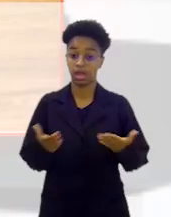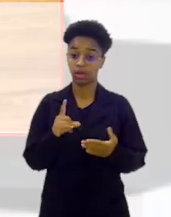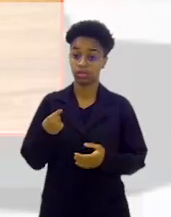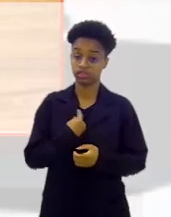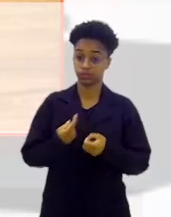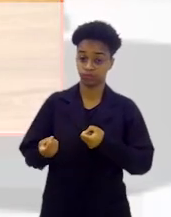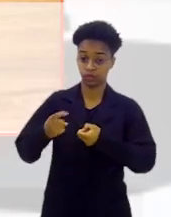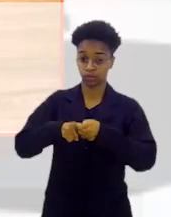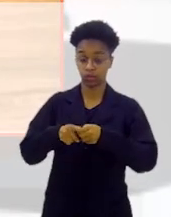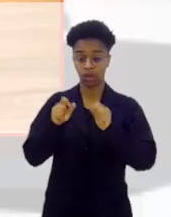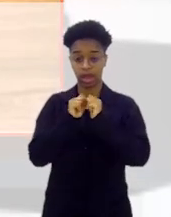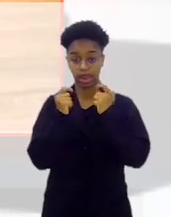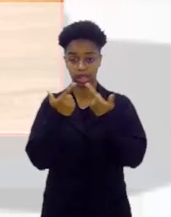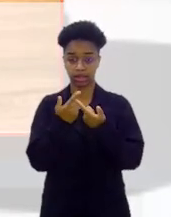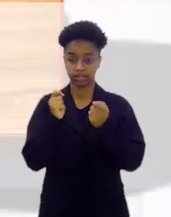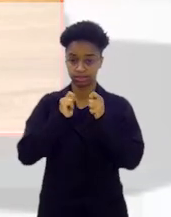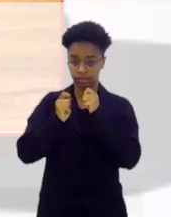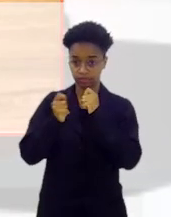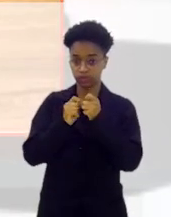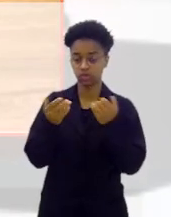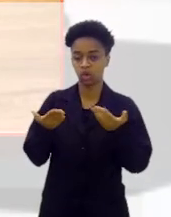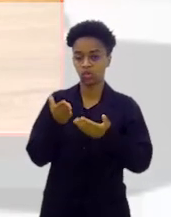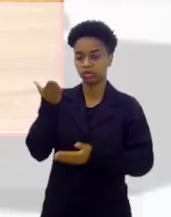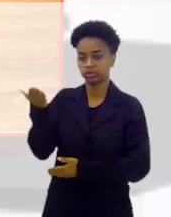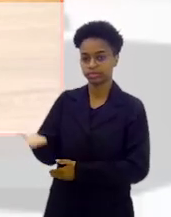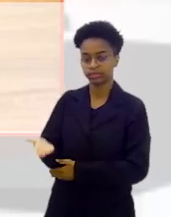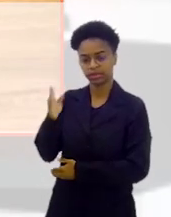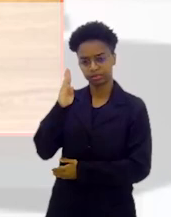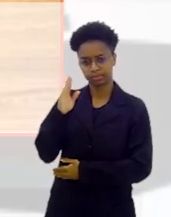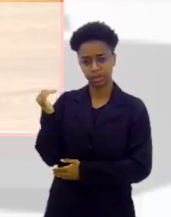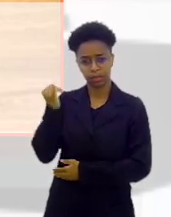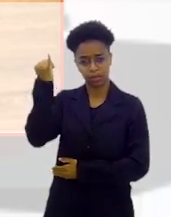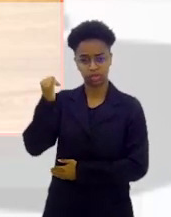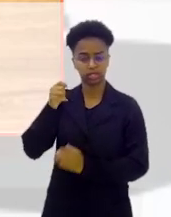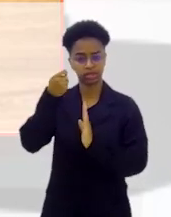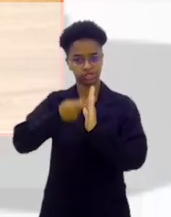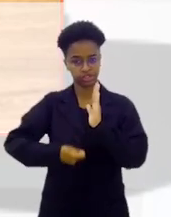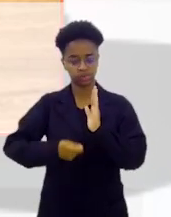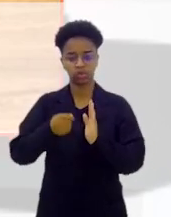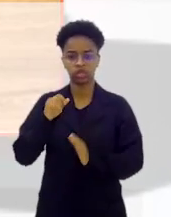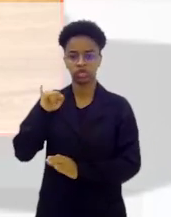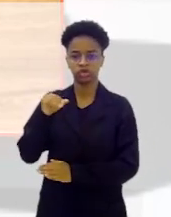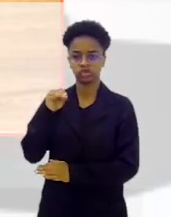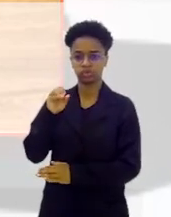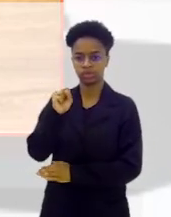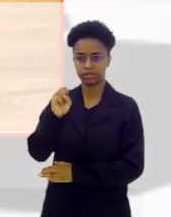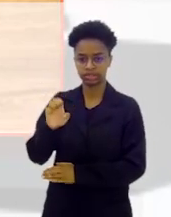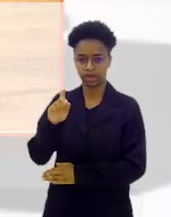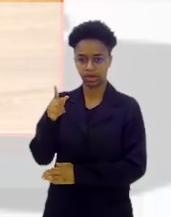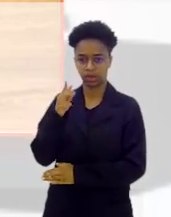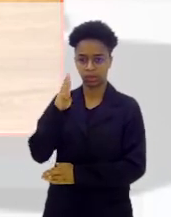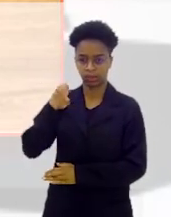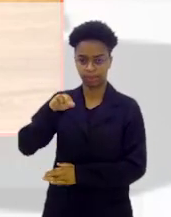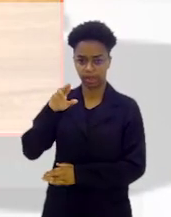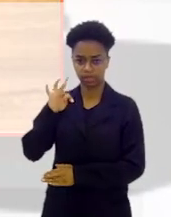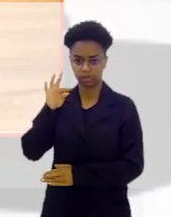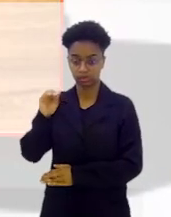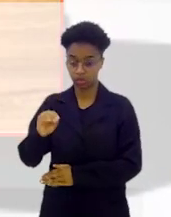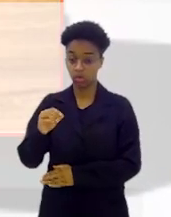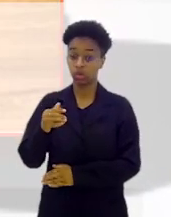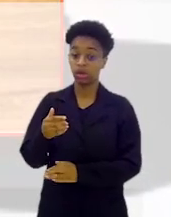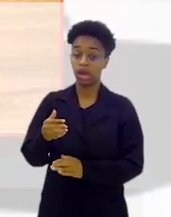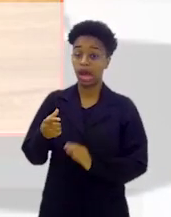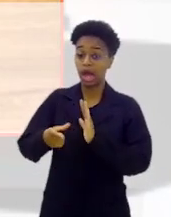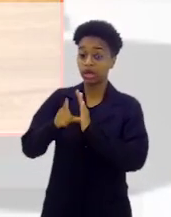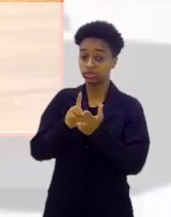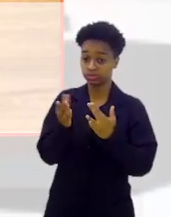De volta com Alerja, entrevista hoje com o renomado escritor José Humberto Henriques. Deixamos na